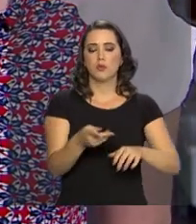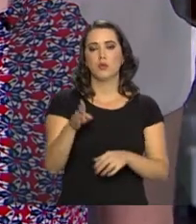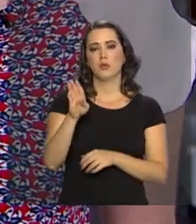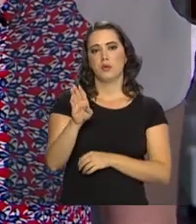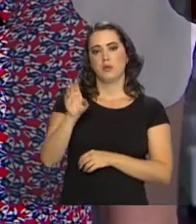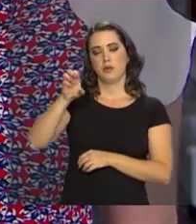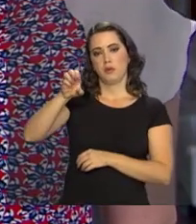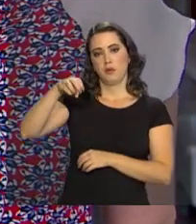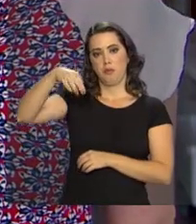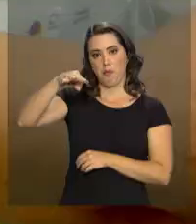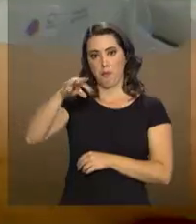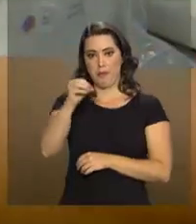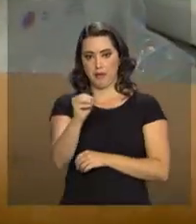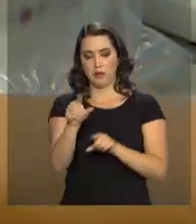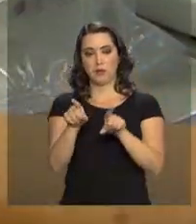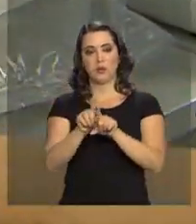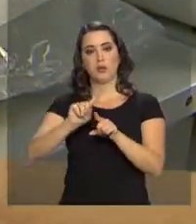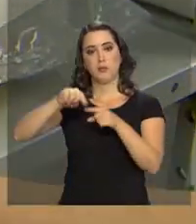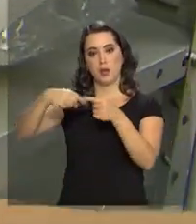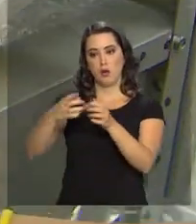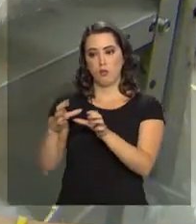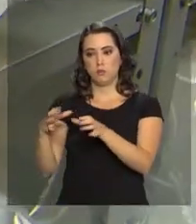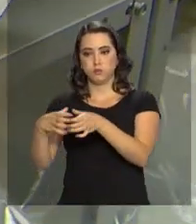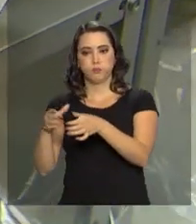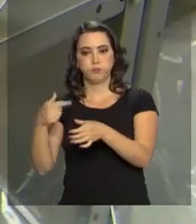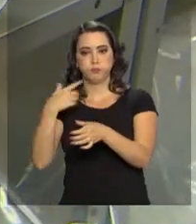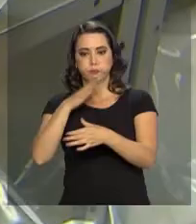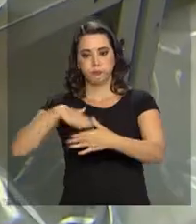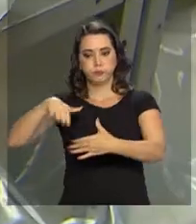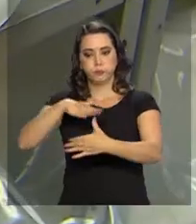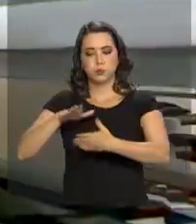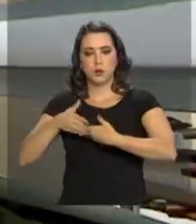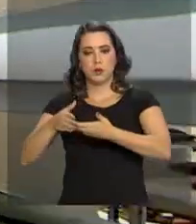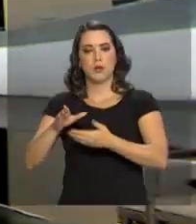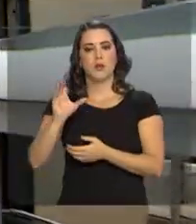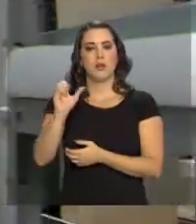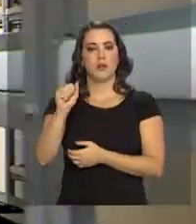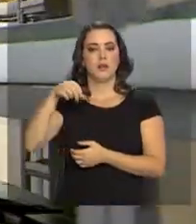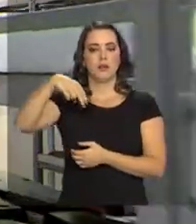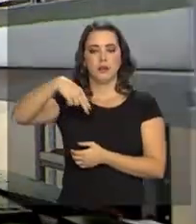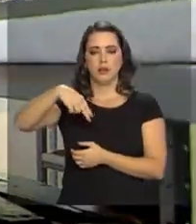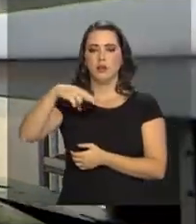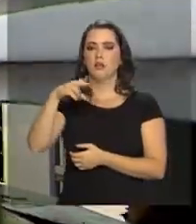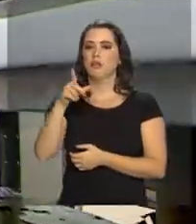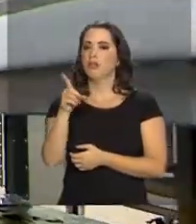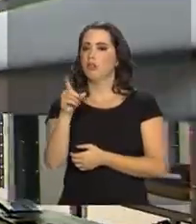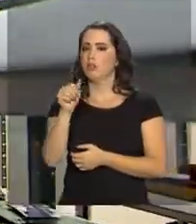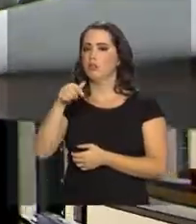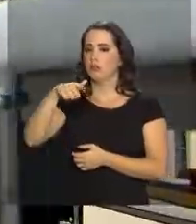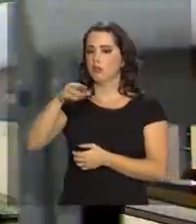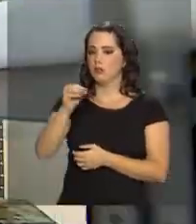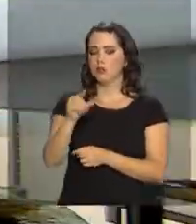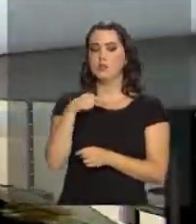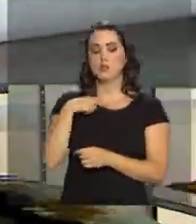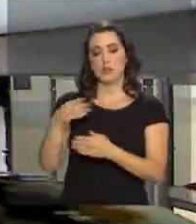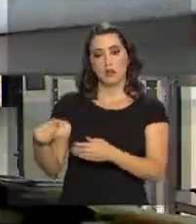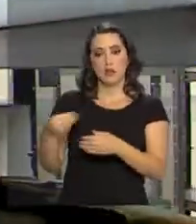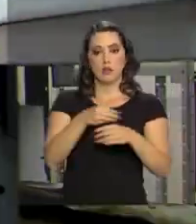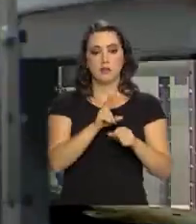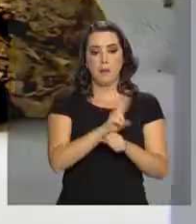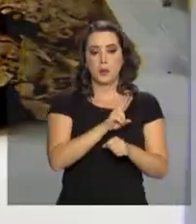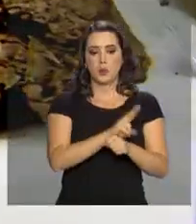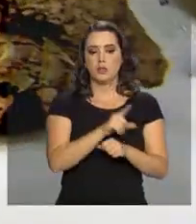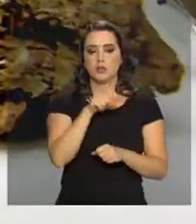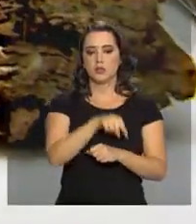Rodrigues e a barragem de Candongas. E o acervo veio para cá para ser salvaguardado, até que se